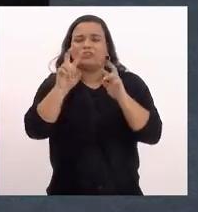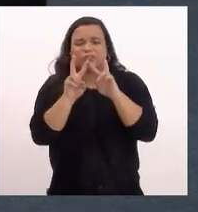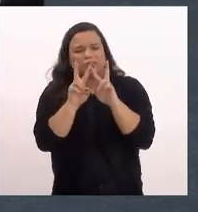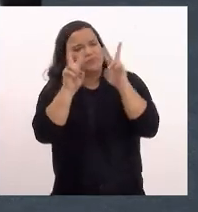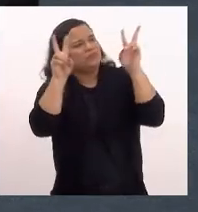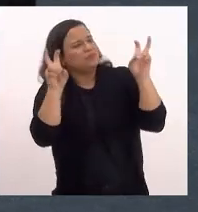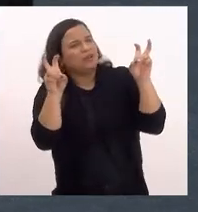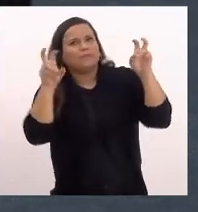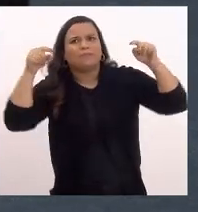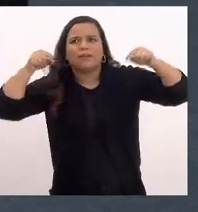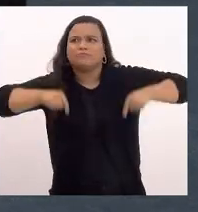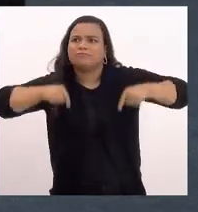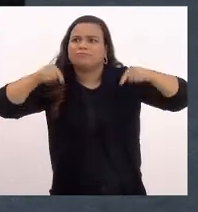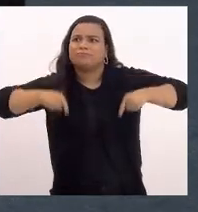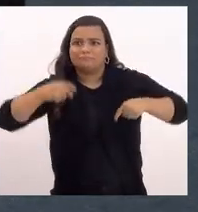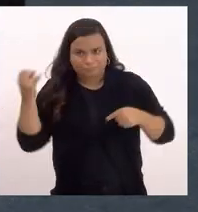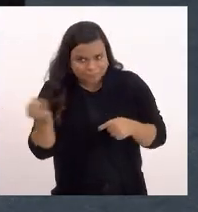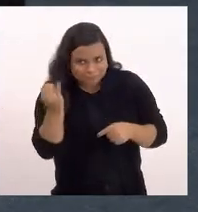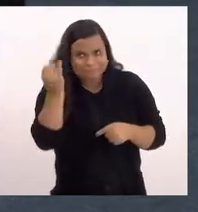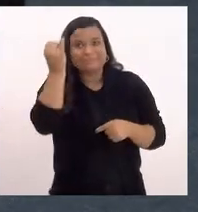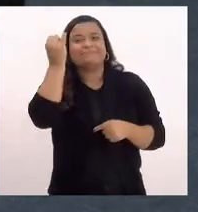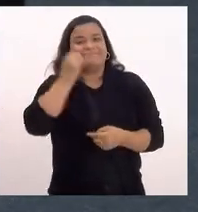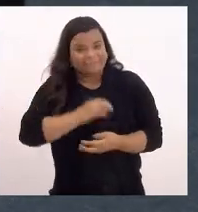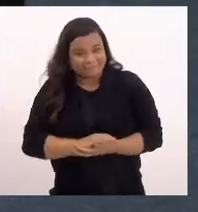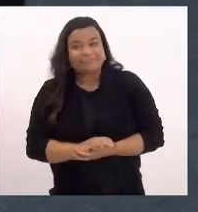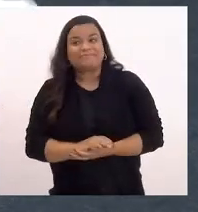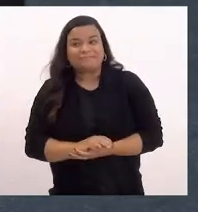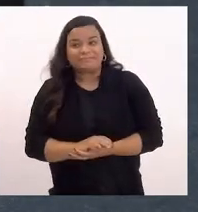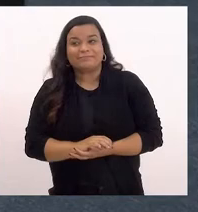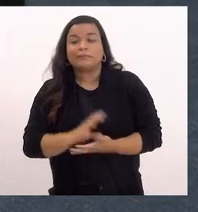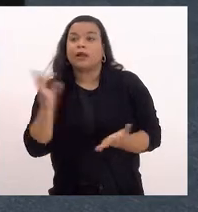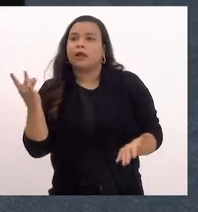atual, deputada. Na realidade,